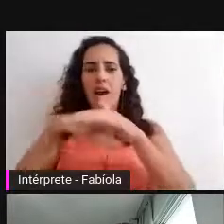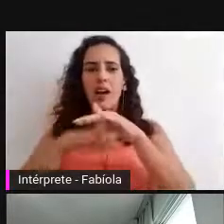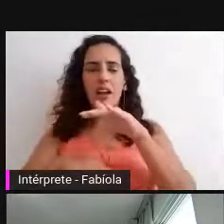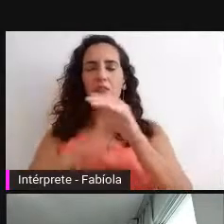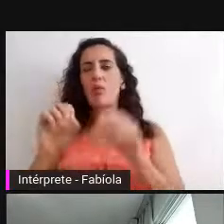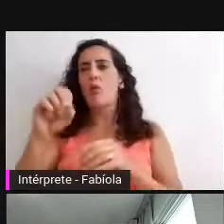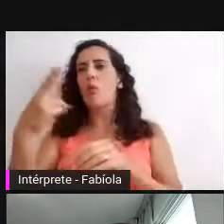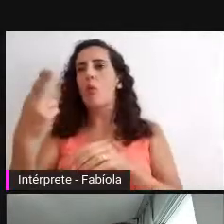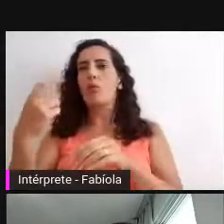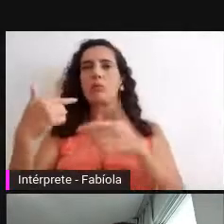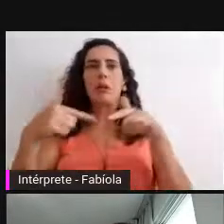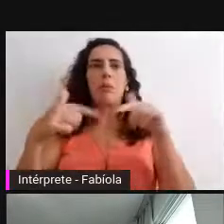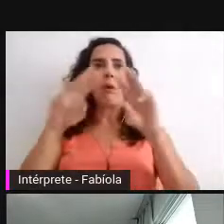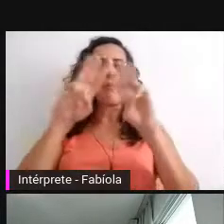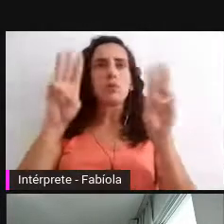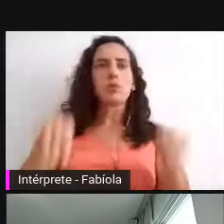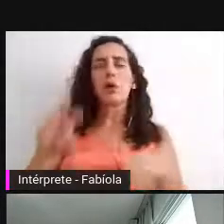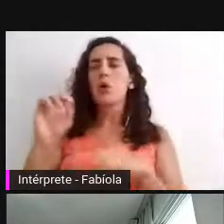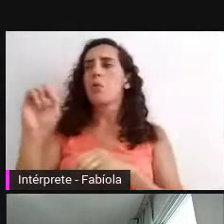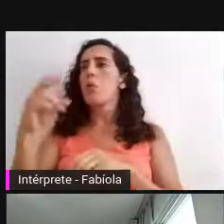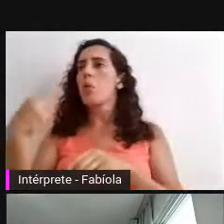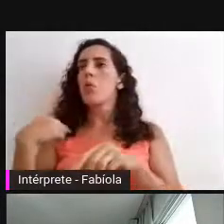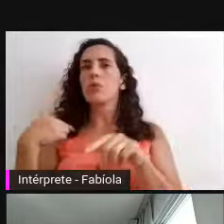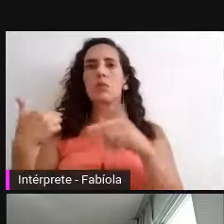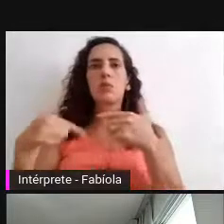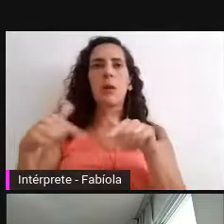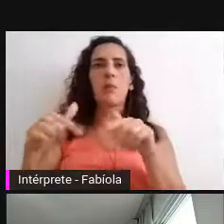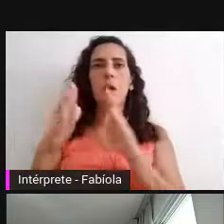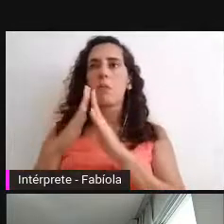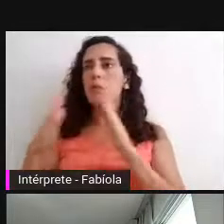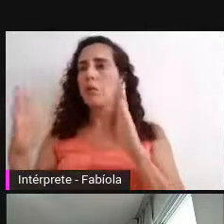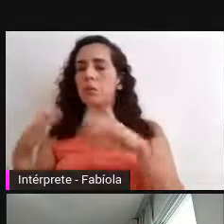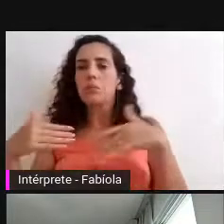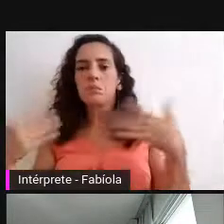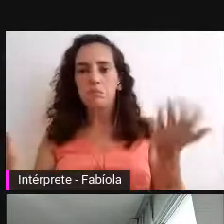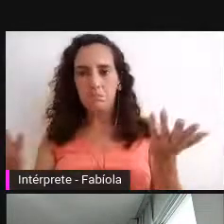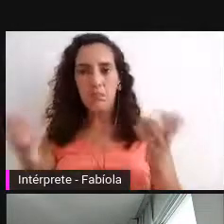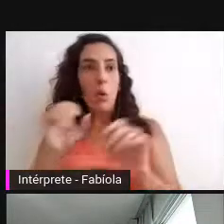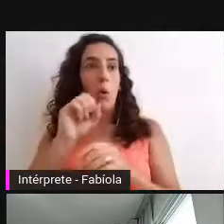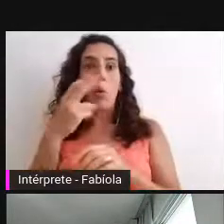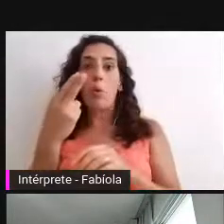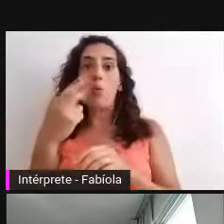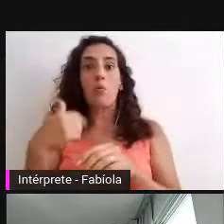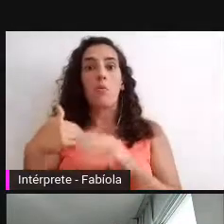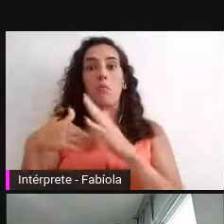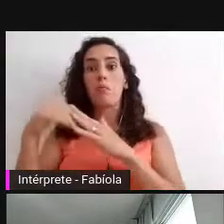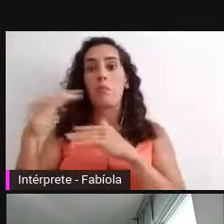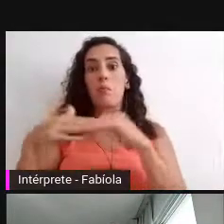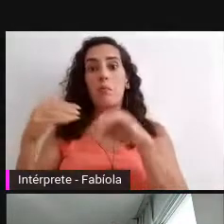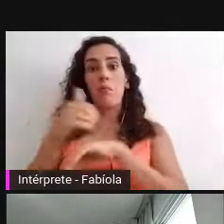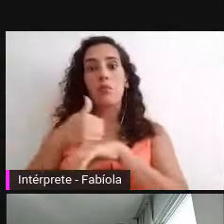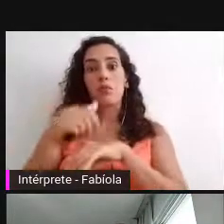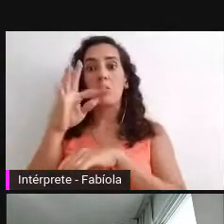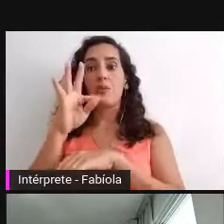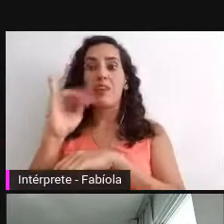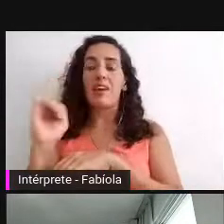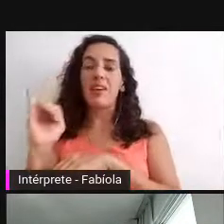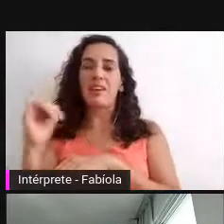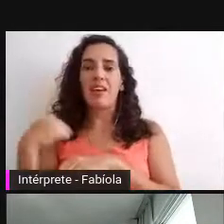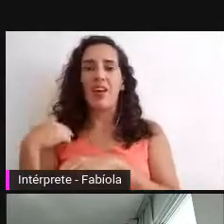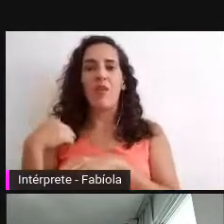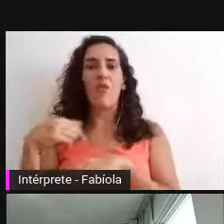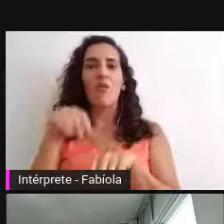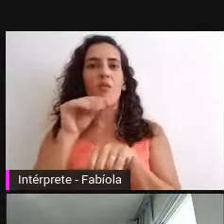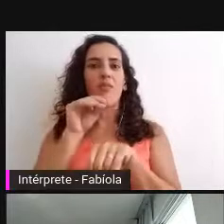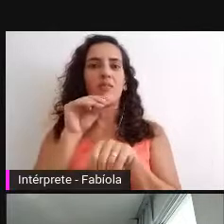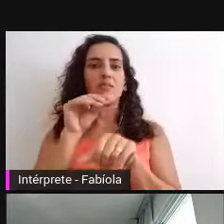ou museólogo, ou profissional de TI. Eu vou reproduzir um modelo de negócio da preservação